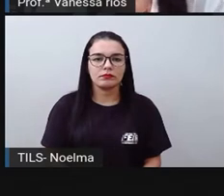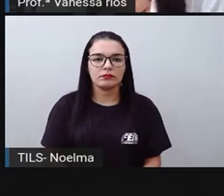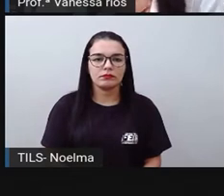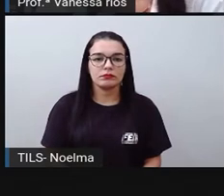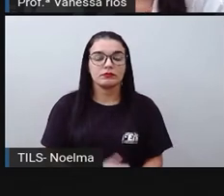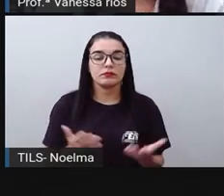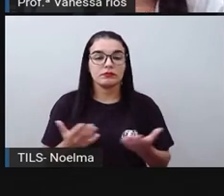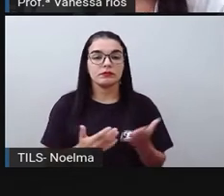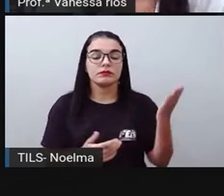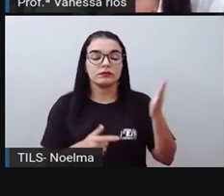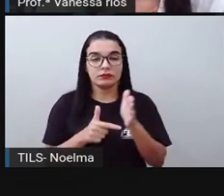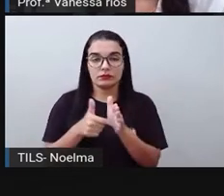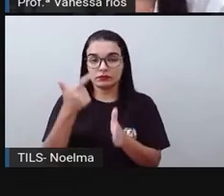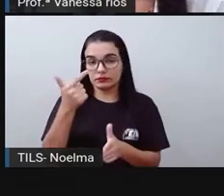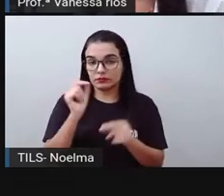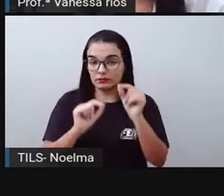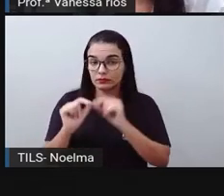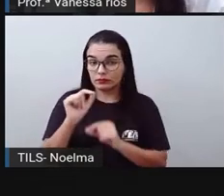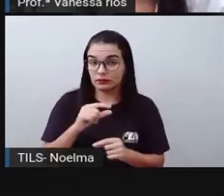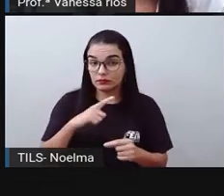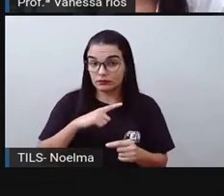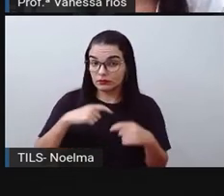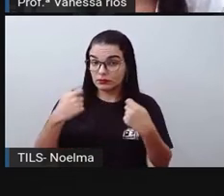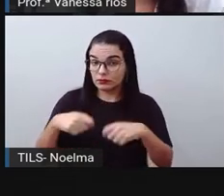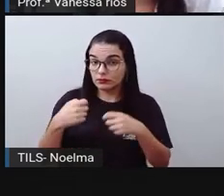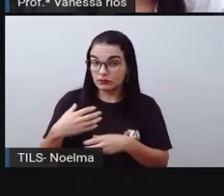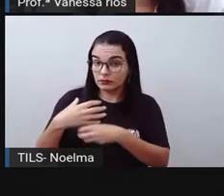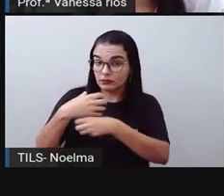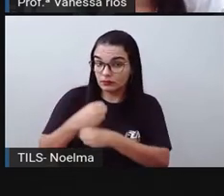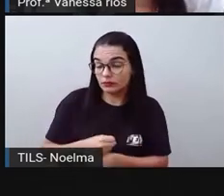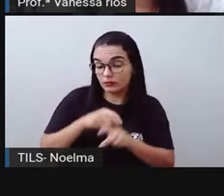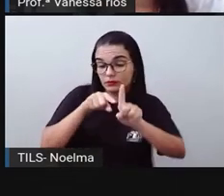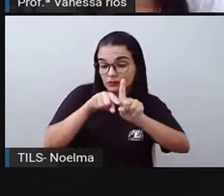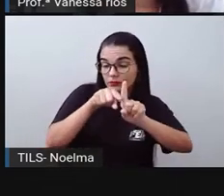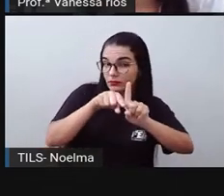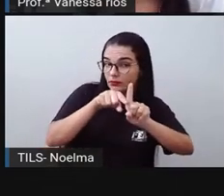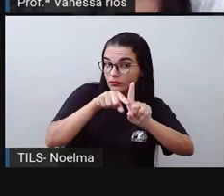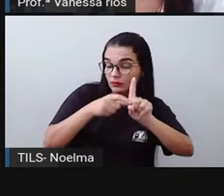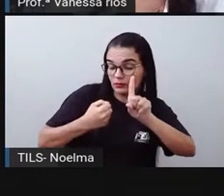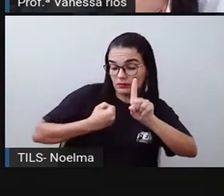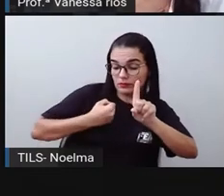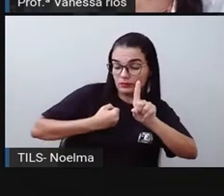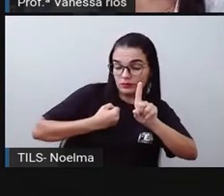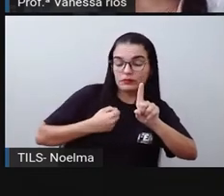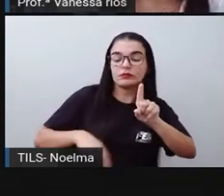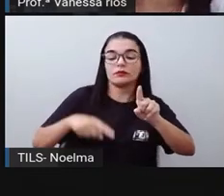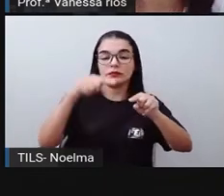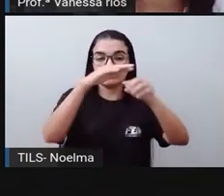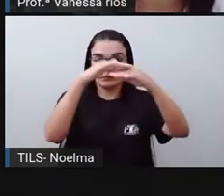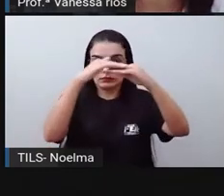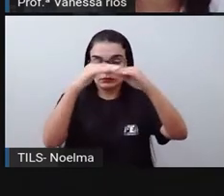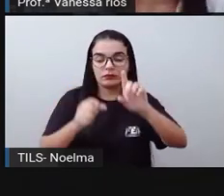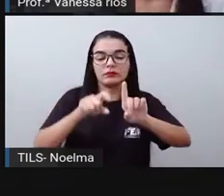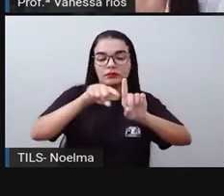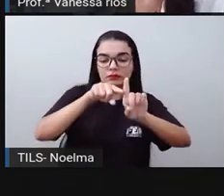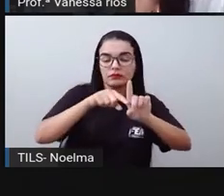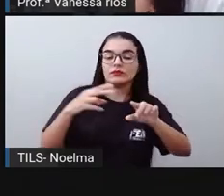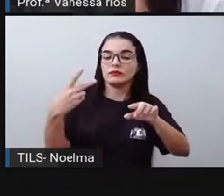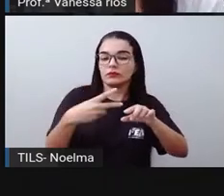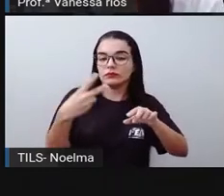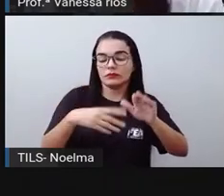Passo 2. No segundo passo, temos que somar a unidade do primeiro número com a unidade do segundo número.